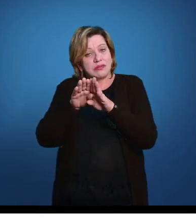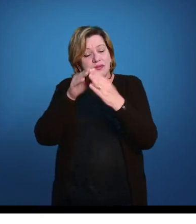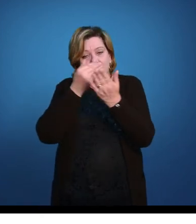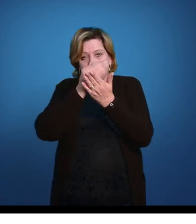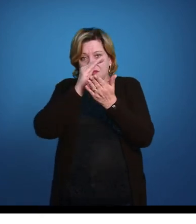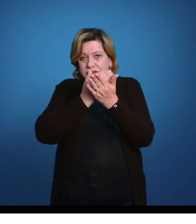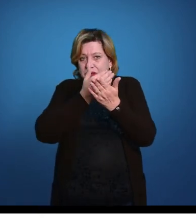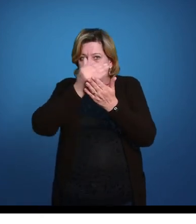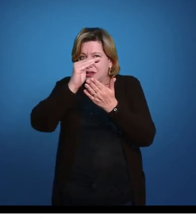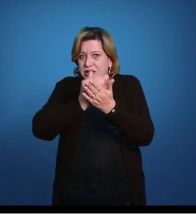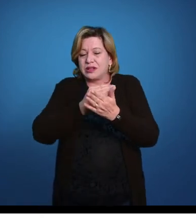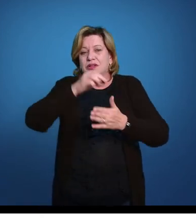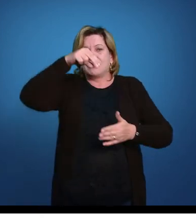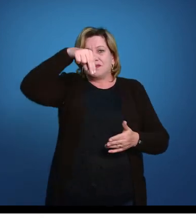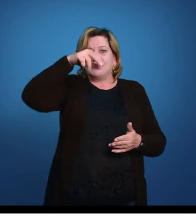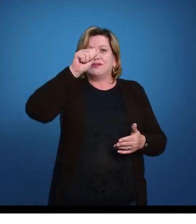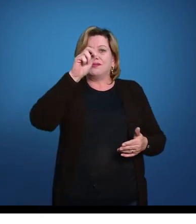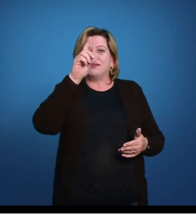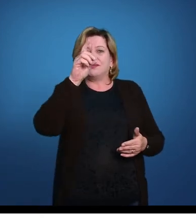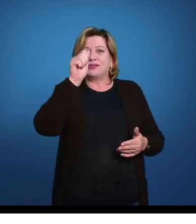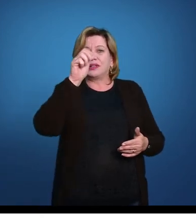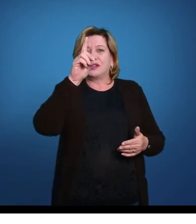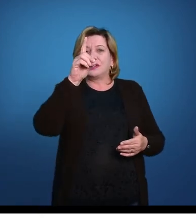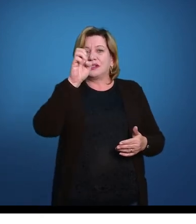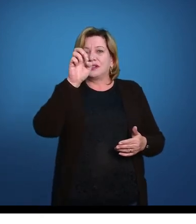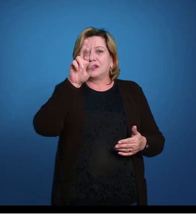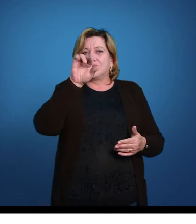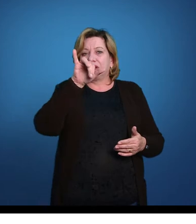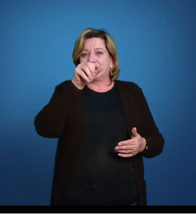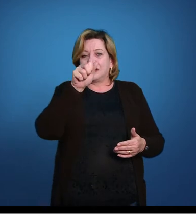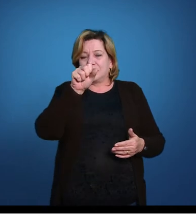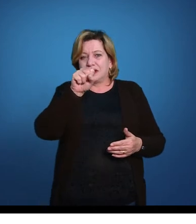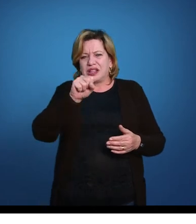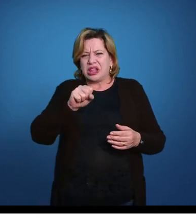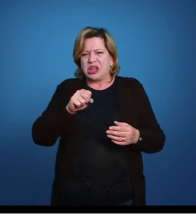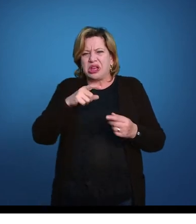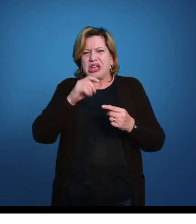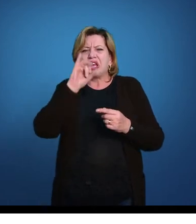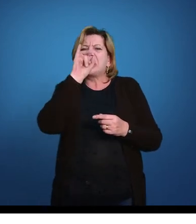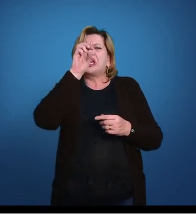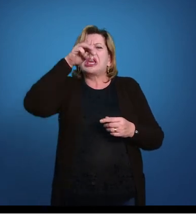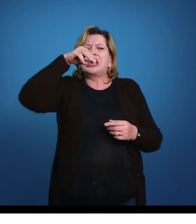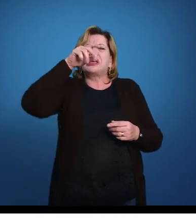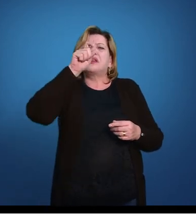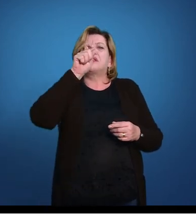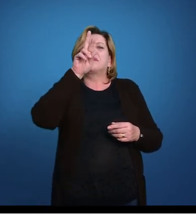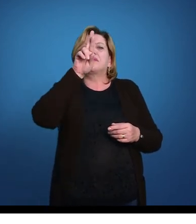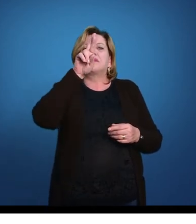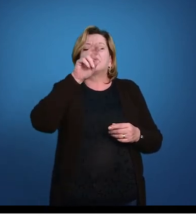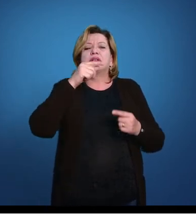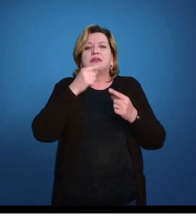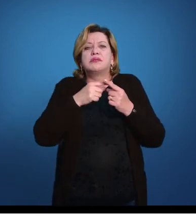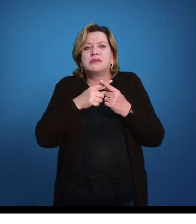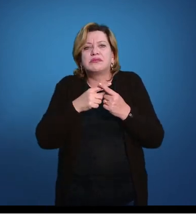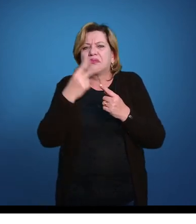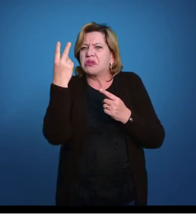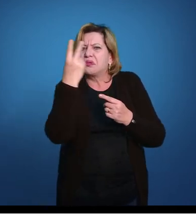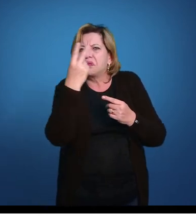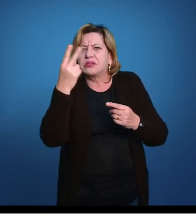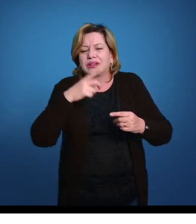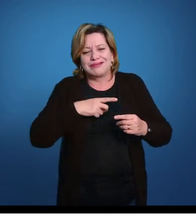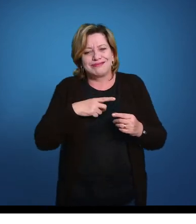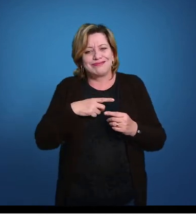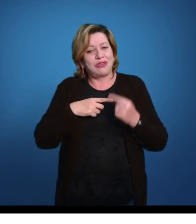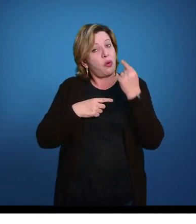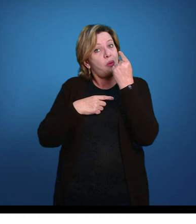nadadeiras ímpares, né? Ímpares por quê, professor? Se tem duas dorsais, então, mas é que essa é a primeira, ela não é igual a outra, a outra está atrás,